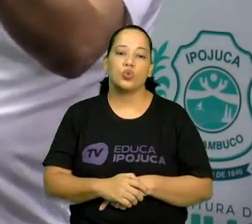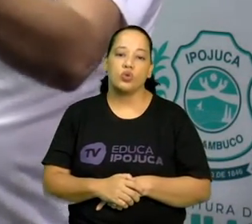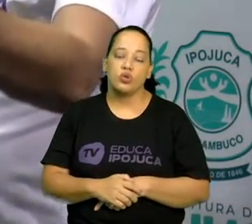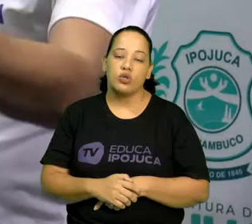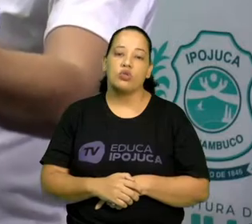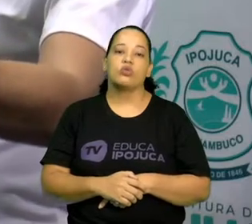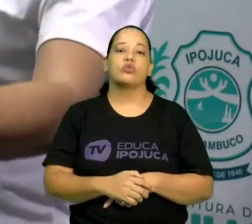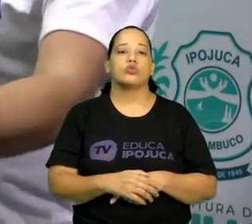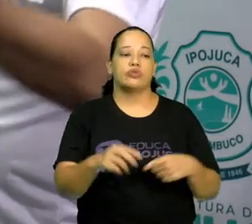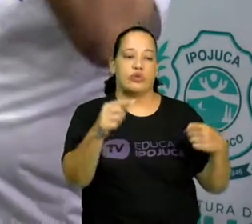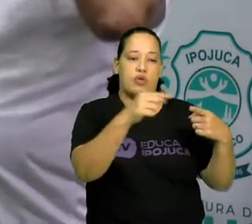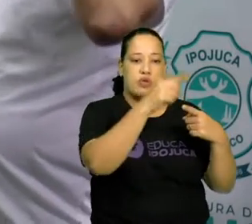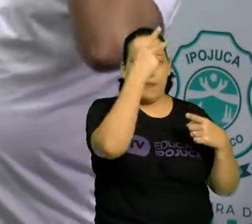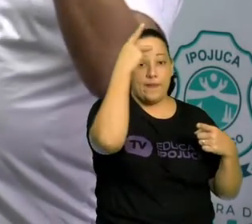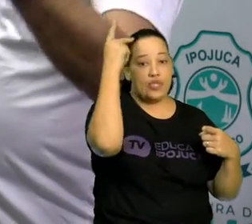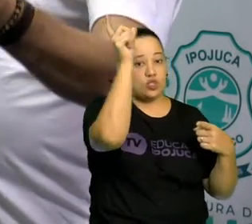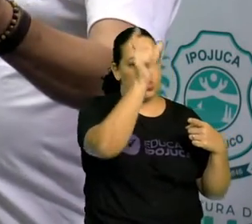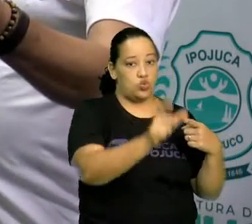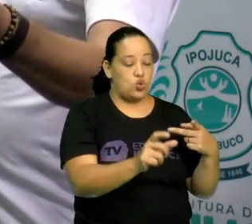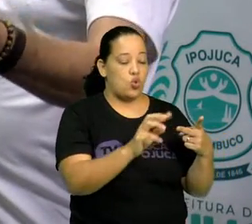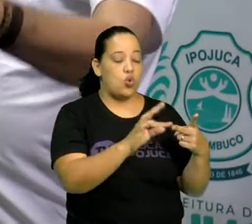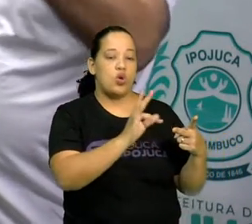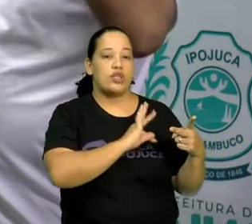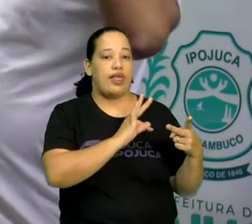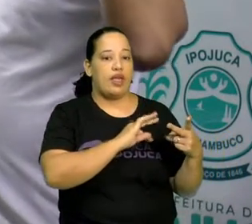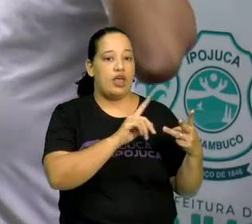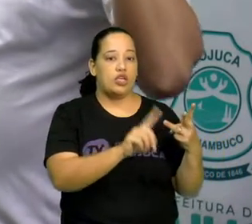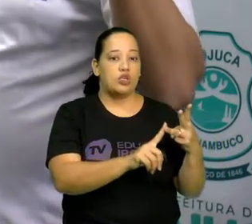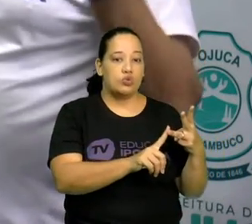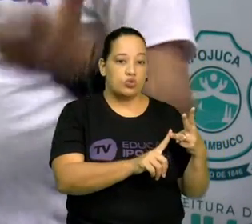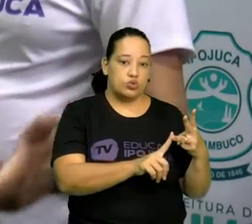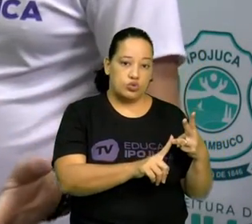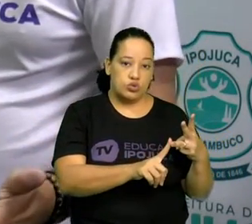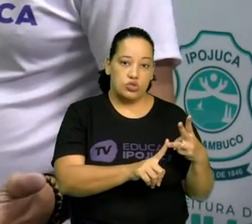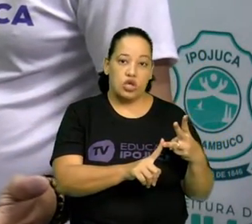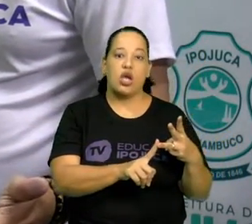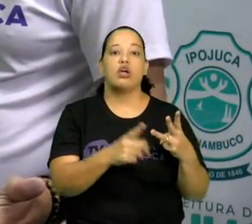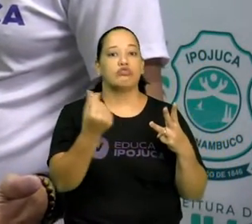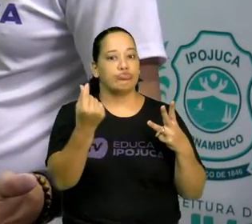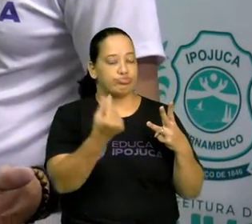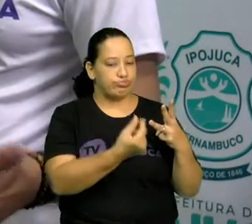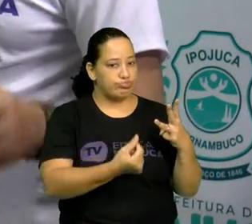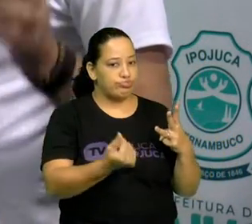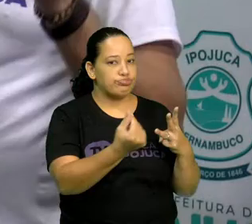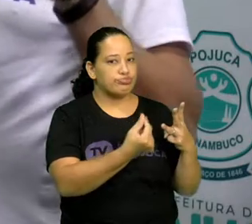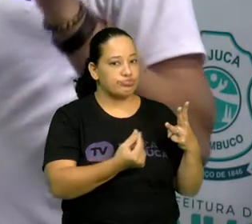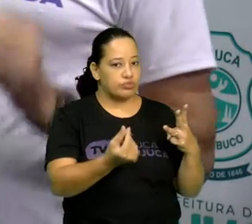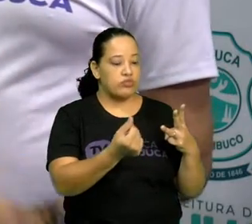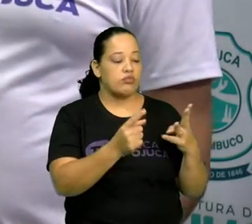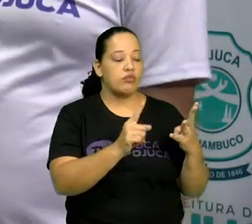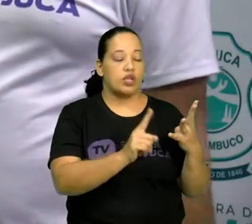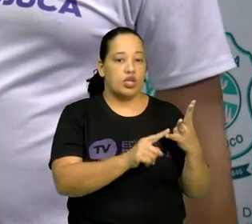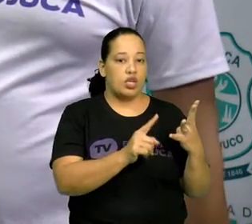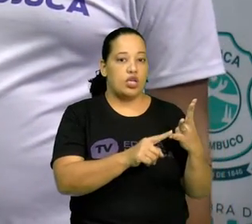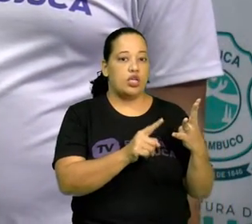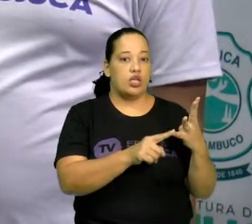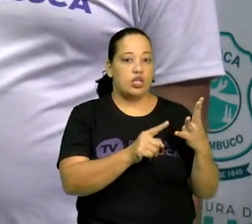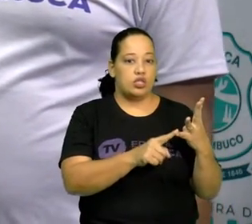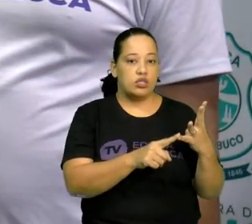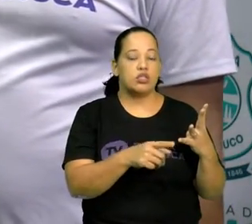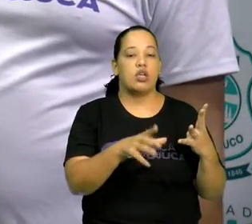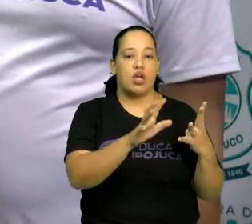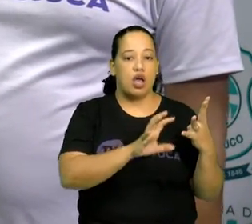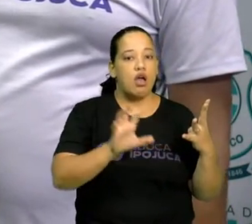Recursos humanos, técnicos, financeiros e a barreira do idioma.